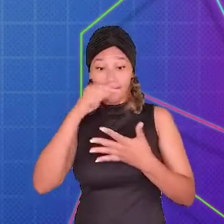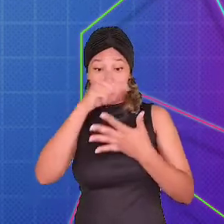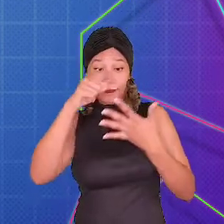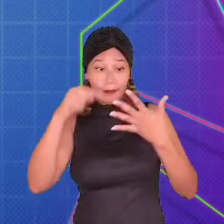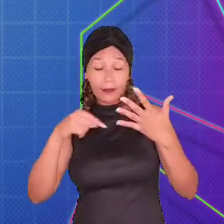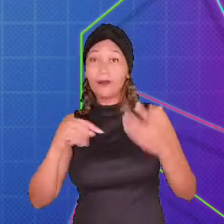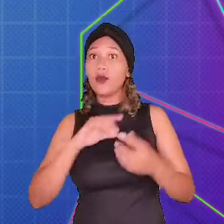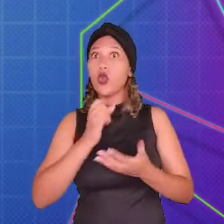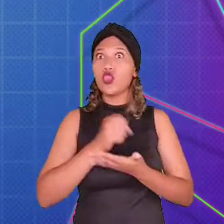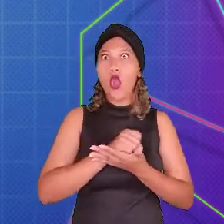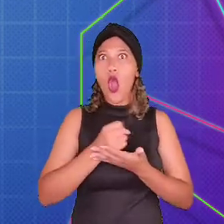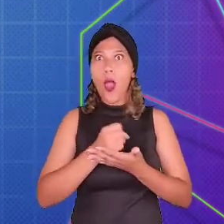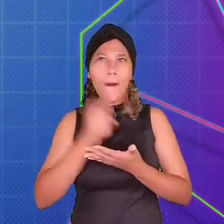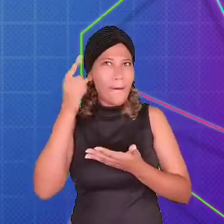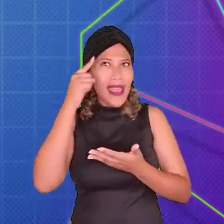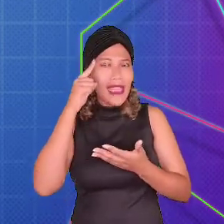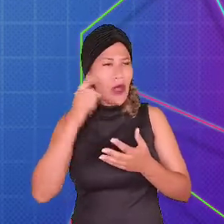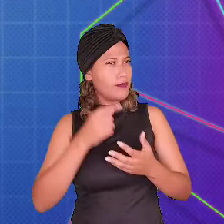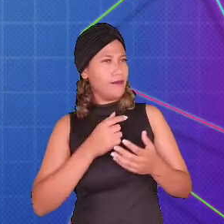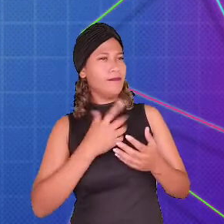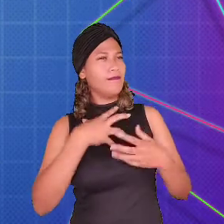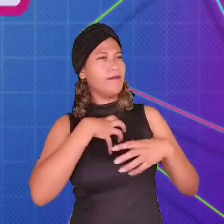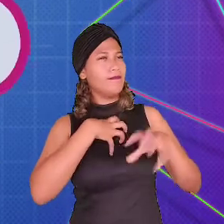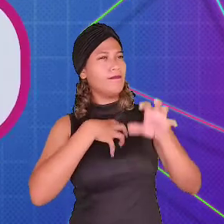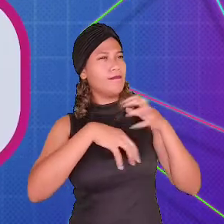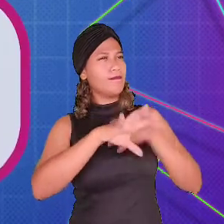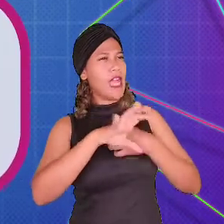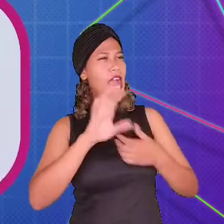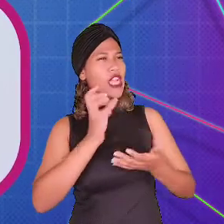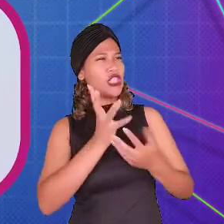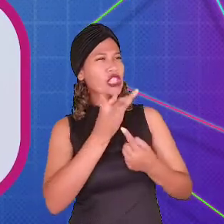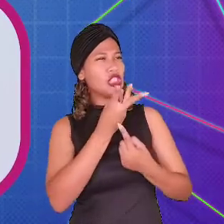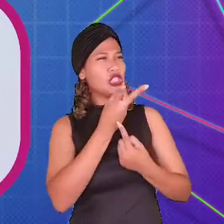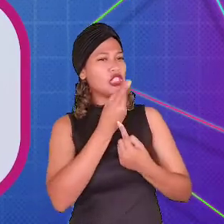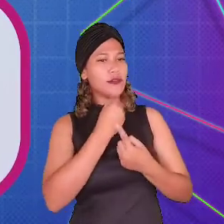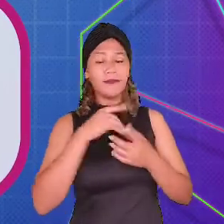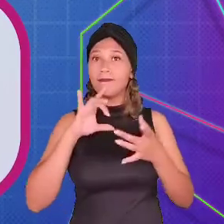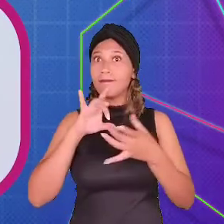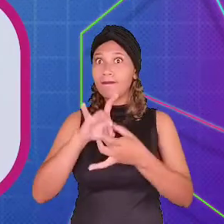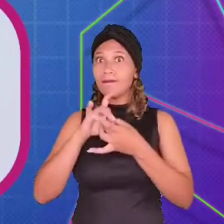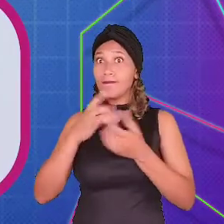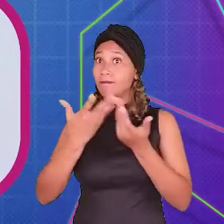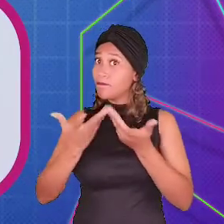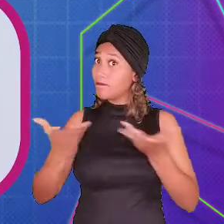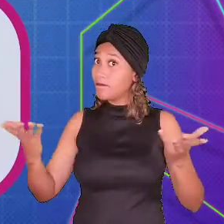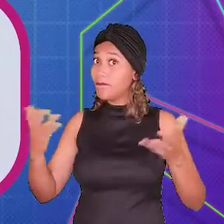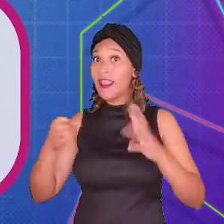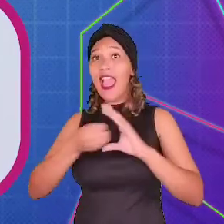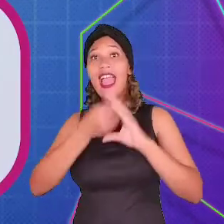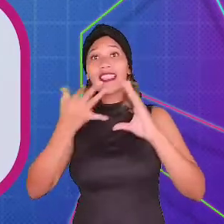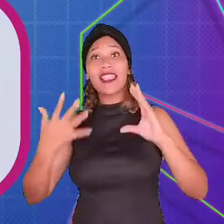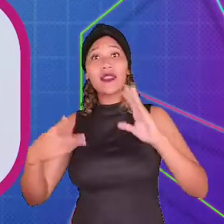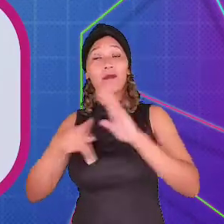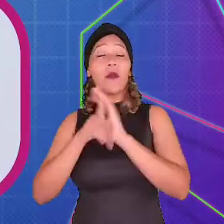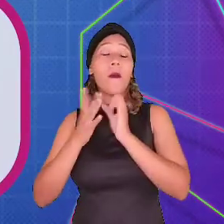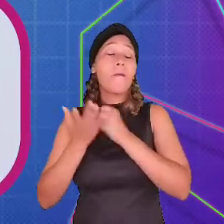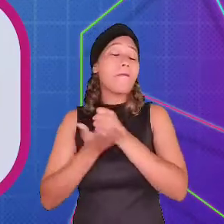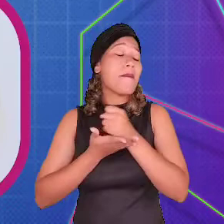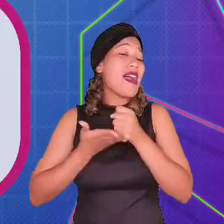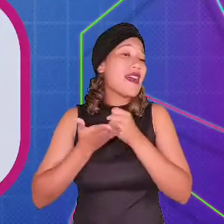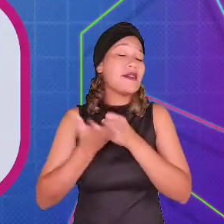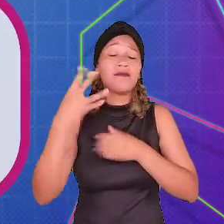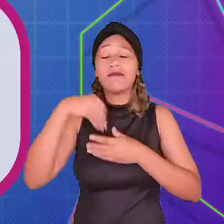que nos ajudam a pensar neles de forma artística. A interação e a conexão com o público, características que são